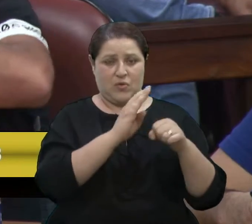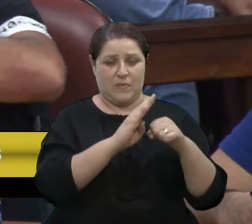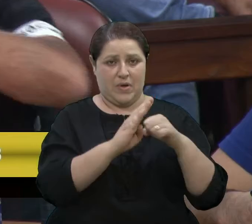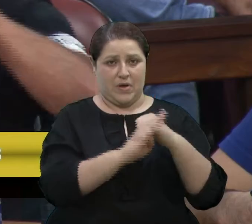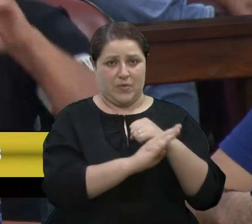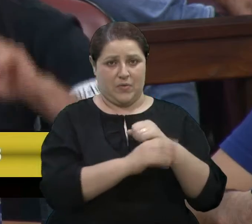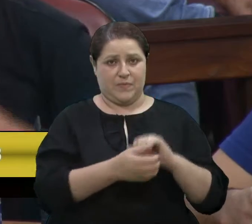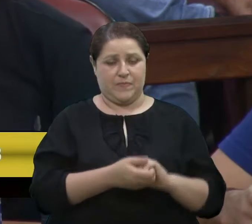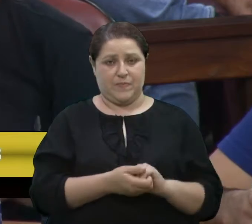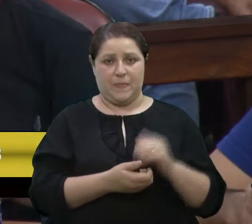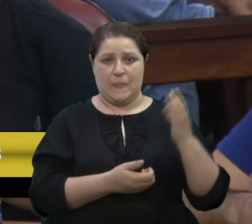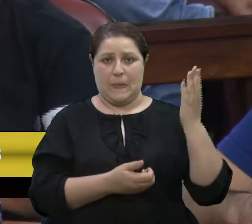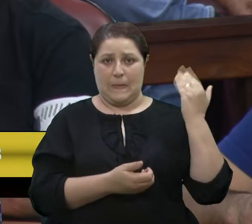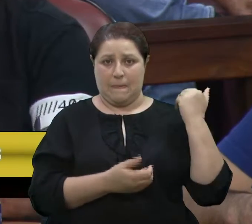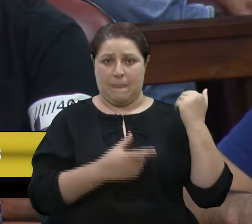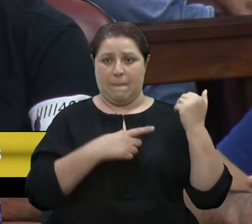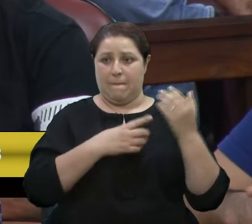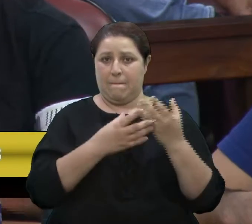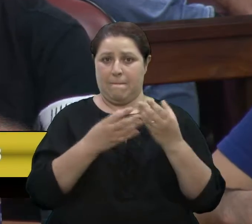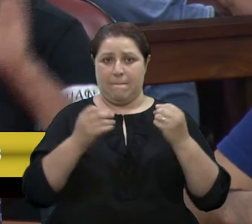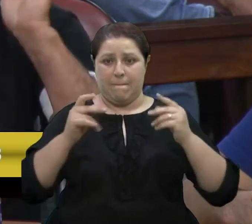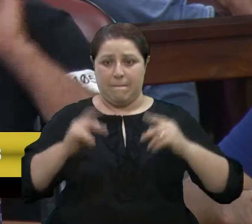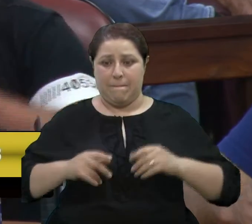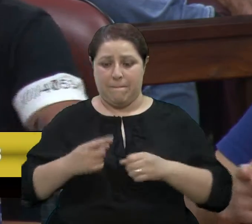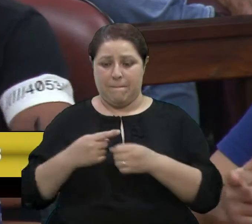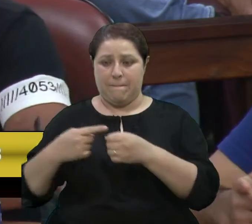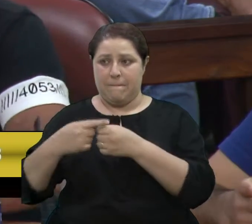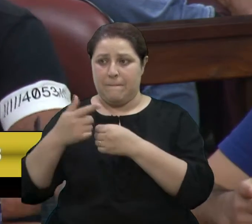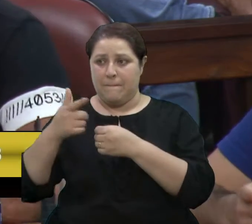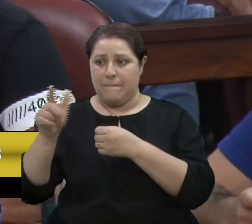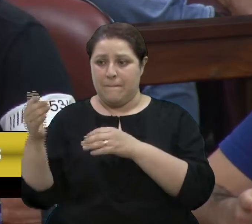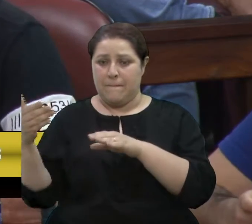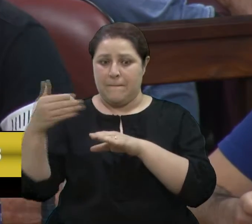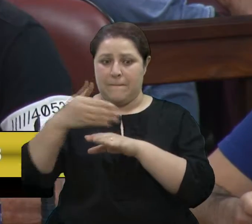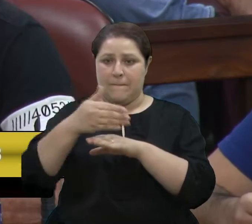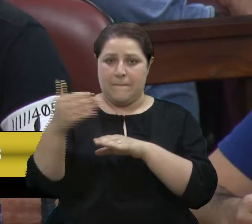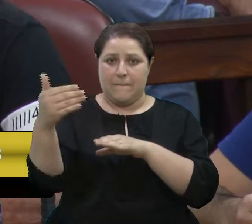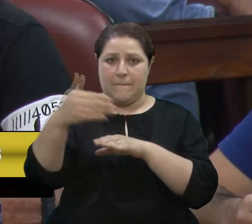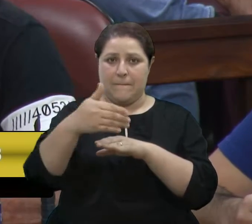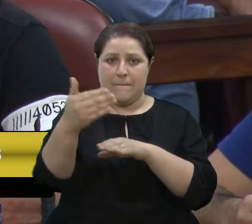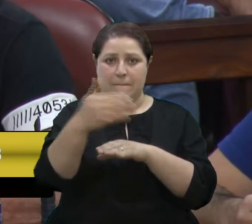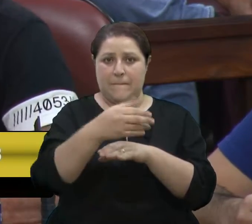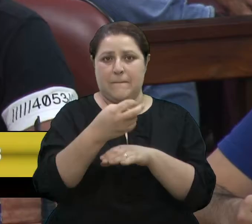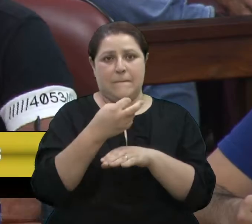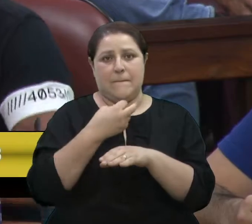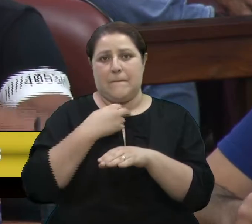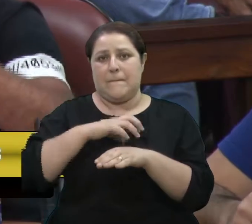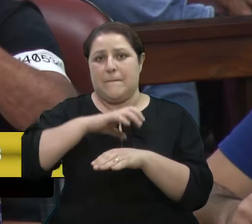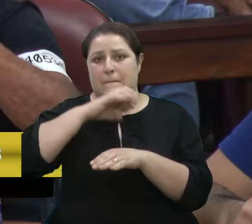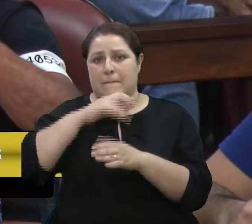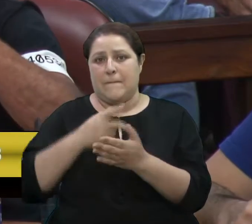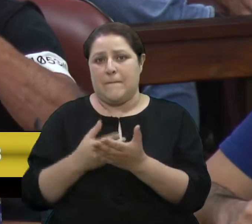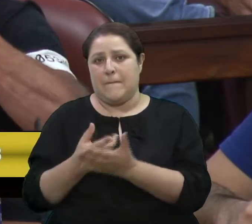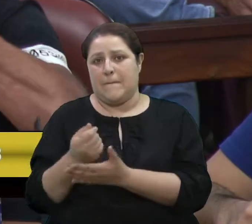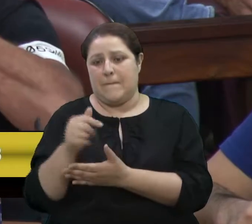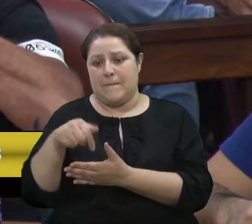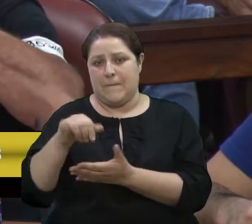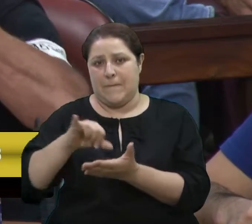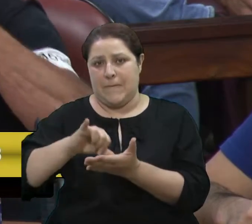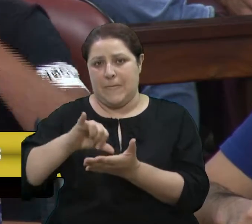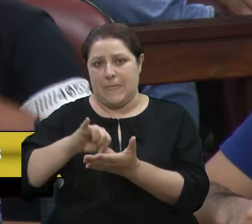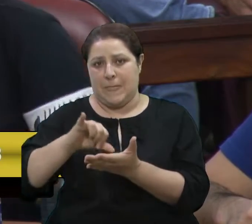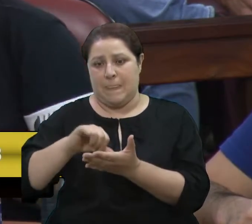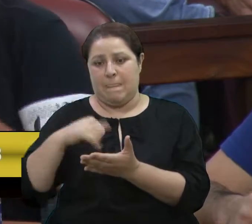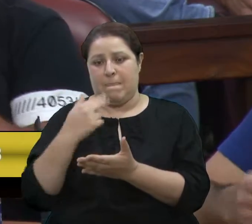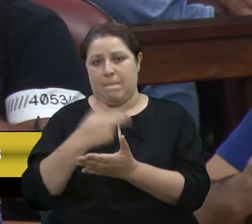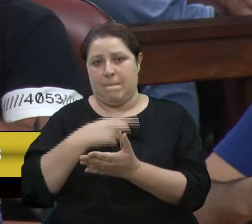as pessoas que estavam vindo de diversas cidades, Bom Jesus, Vacaria, não tinham condições de comprar um terreno aqui no centro. E daí nós